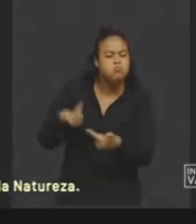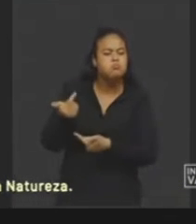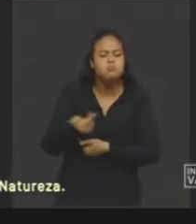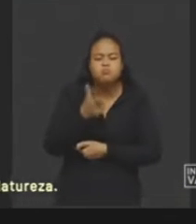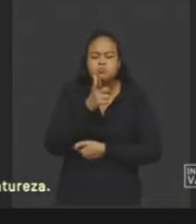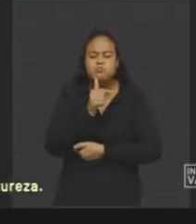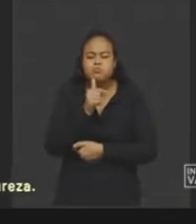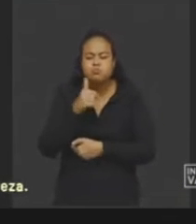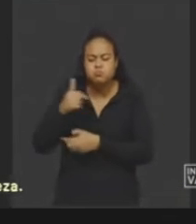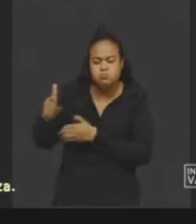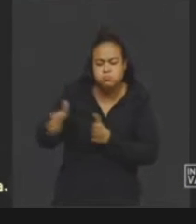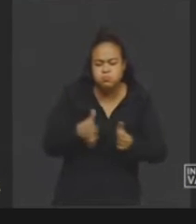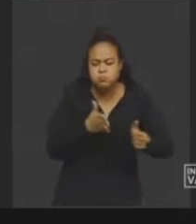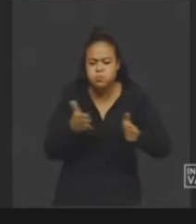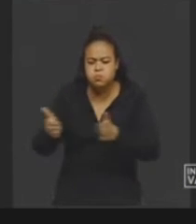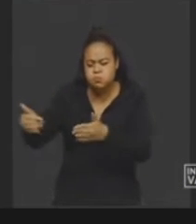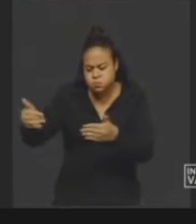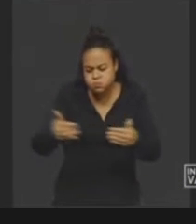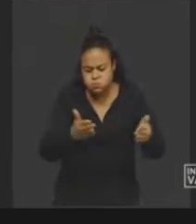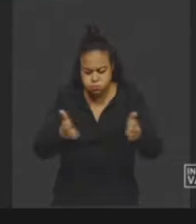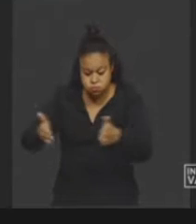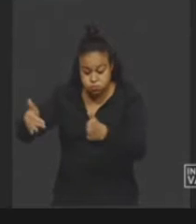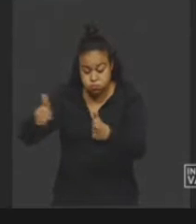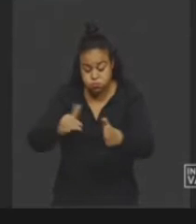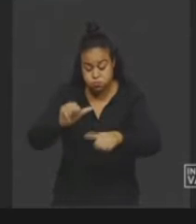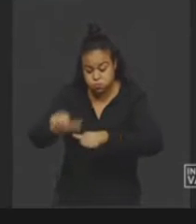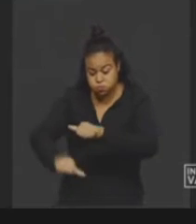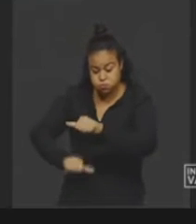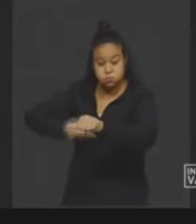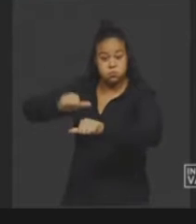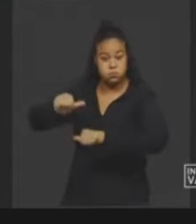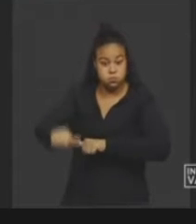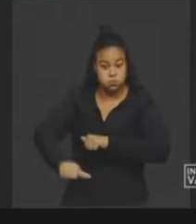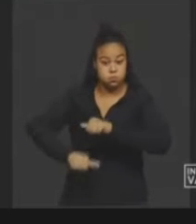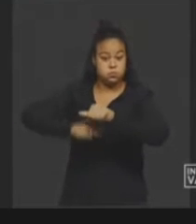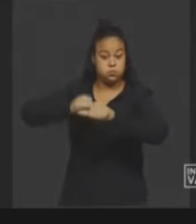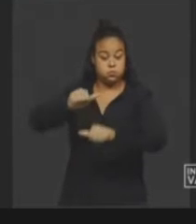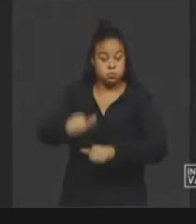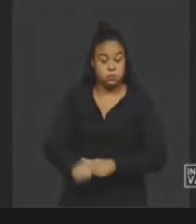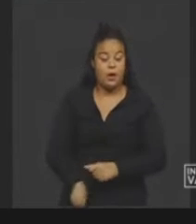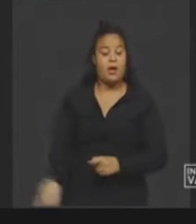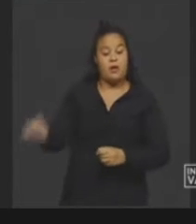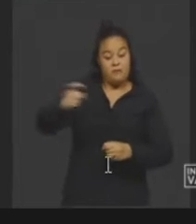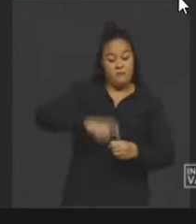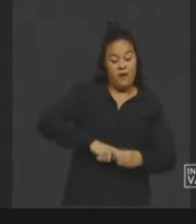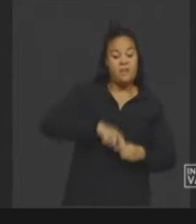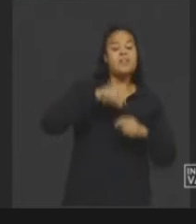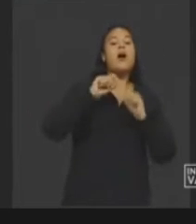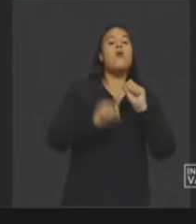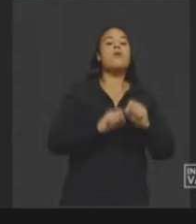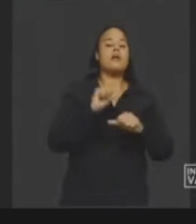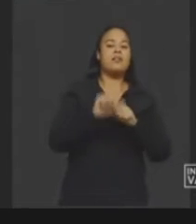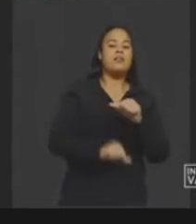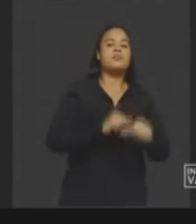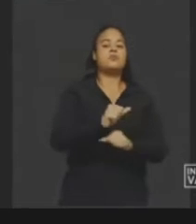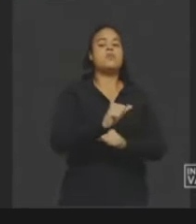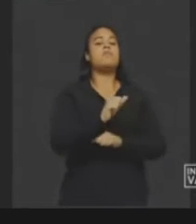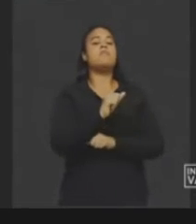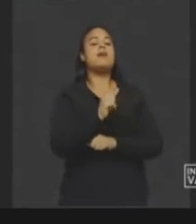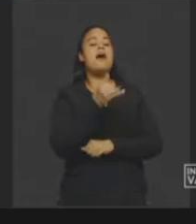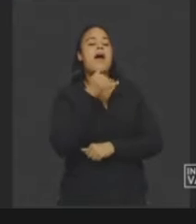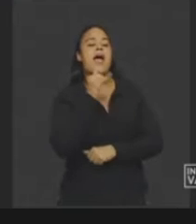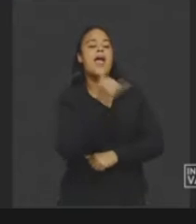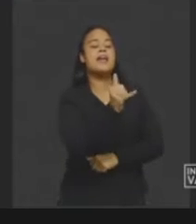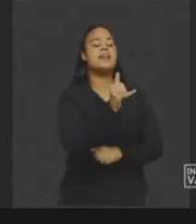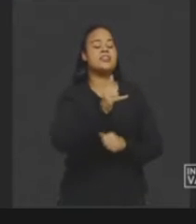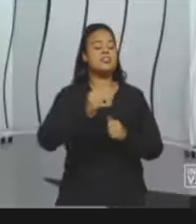hidrelétricas vão converter esse movimento das águas dos rios em energia elétrica. Temos aqui uma figura aqui de uma